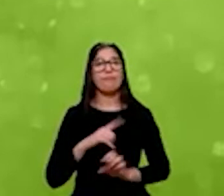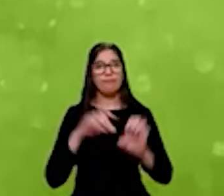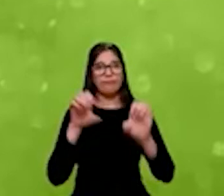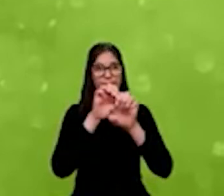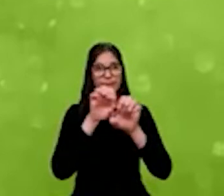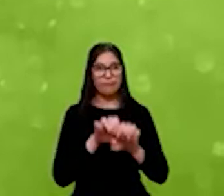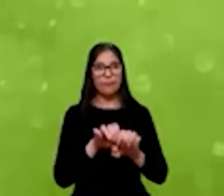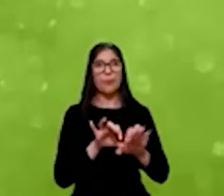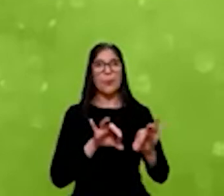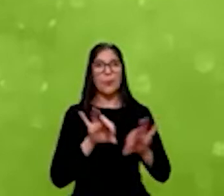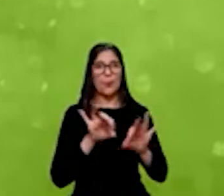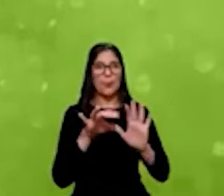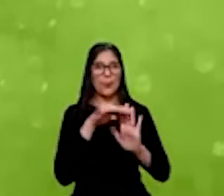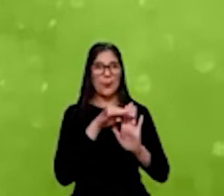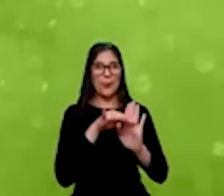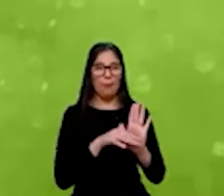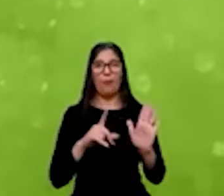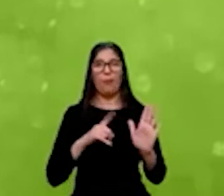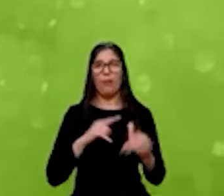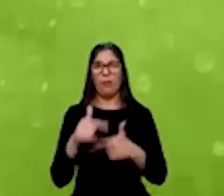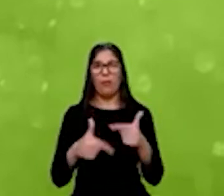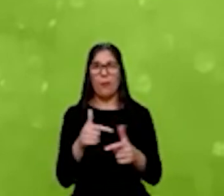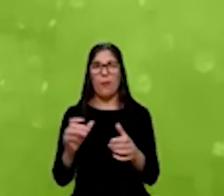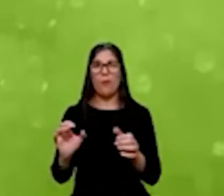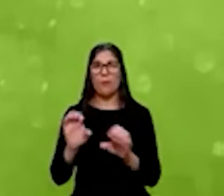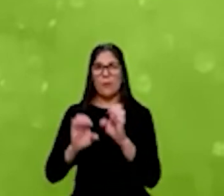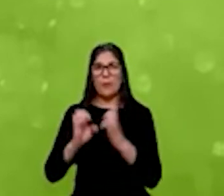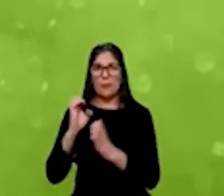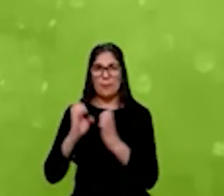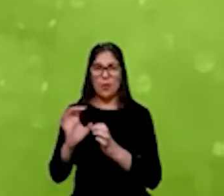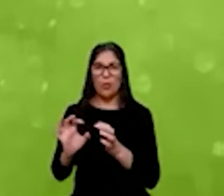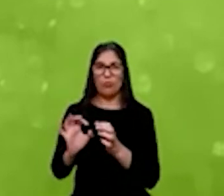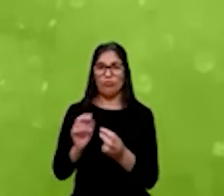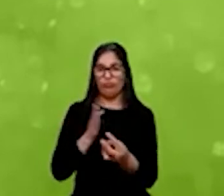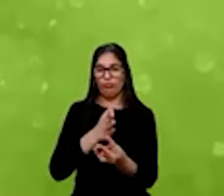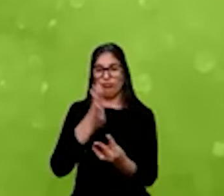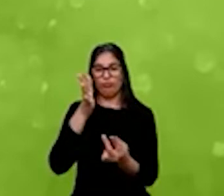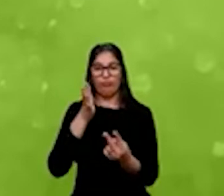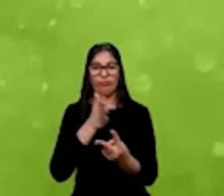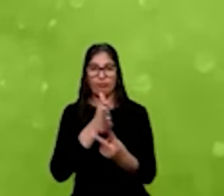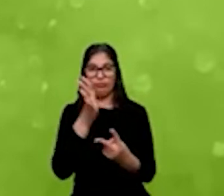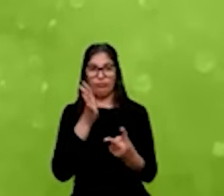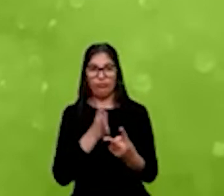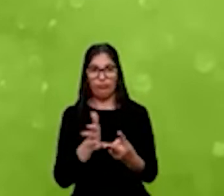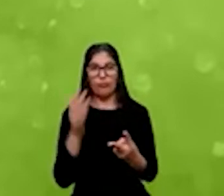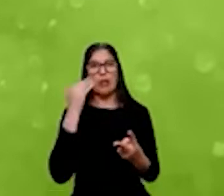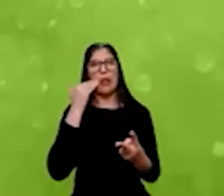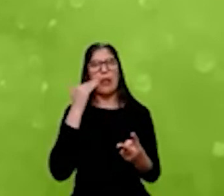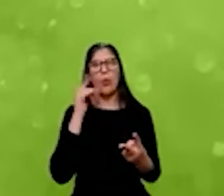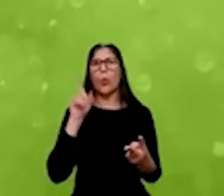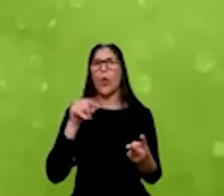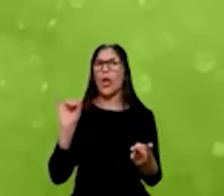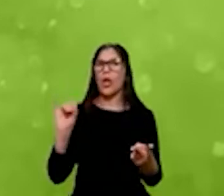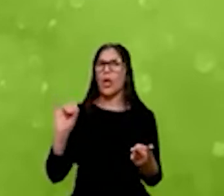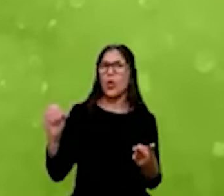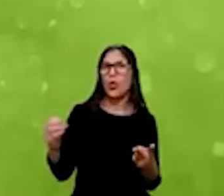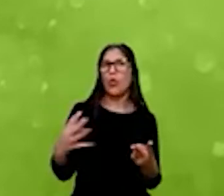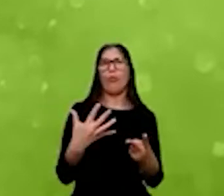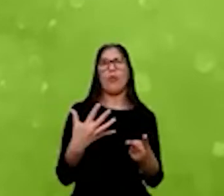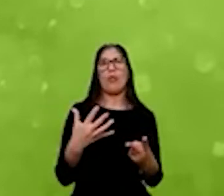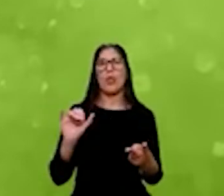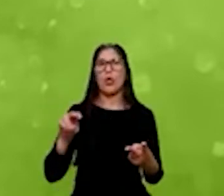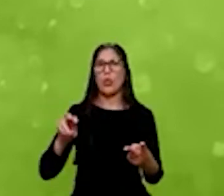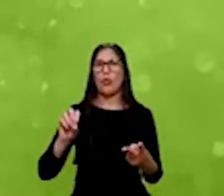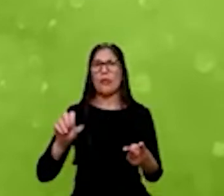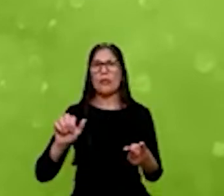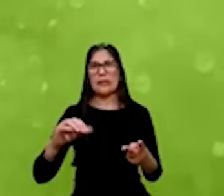empresas em dois estágios, entendendo que a gente está falando de muitas inovações, a gente tem empresas em estágio